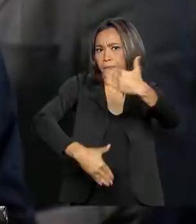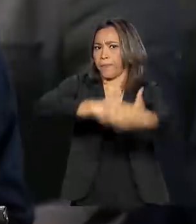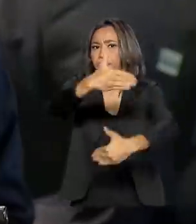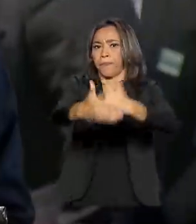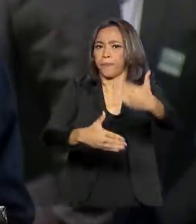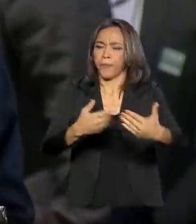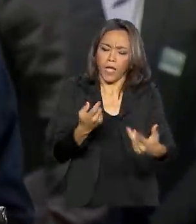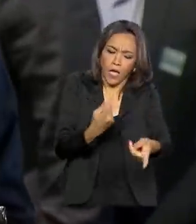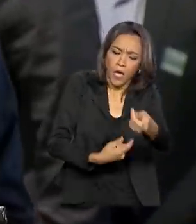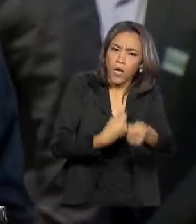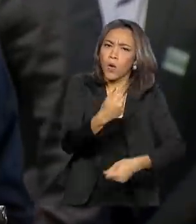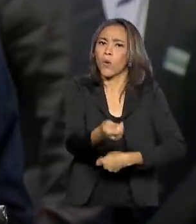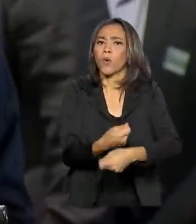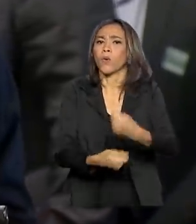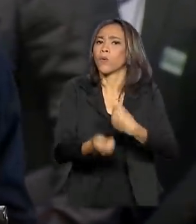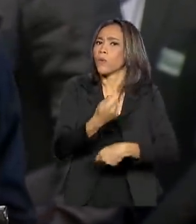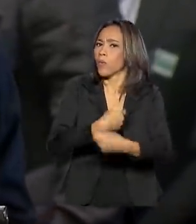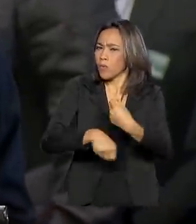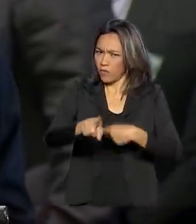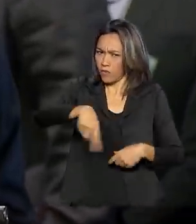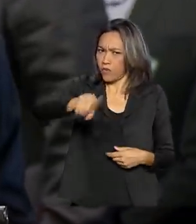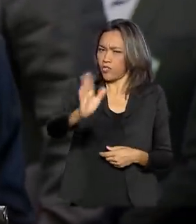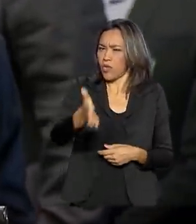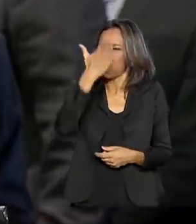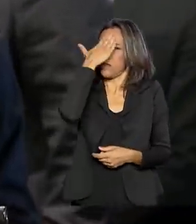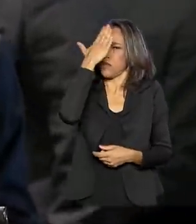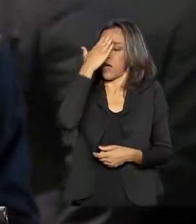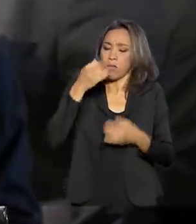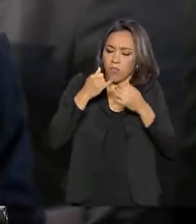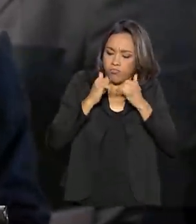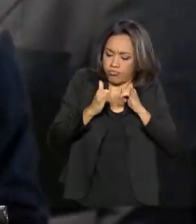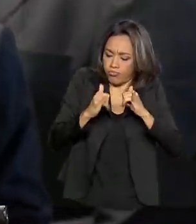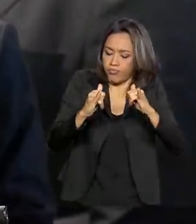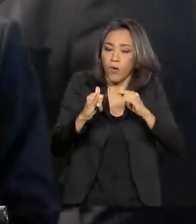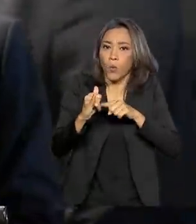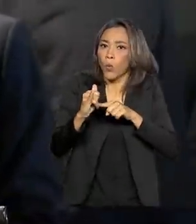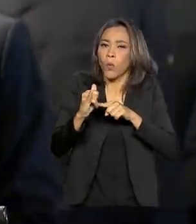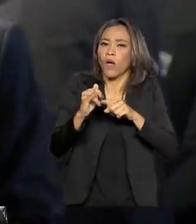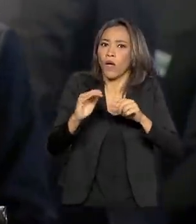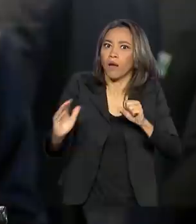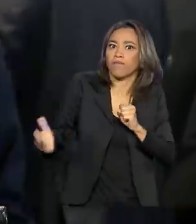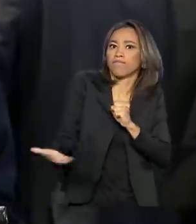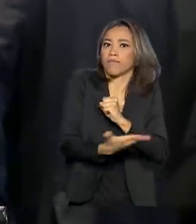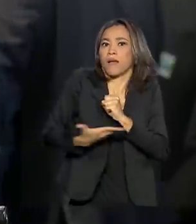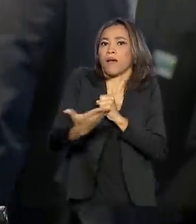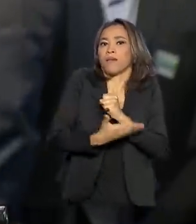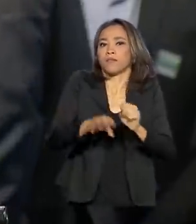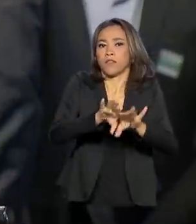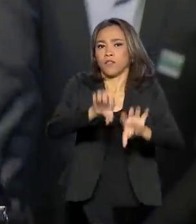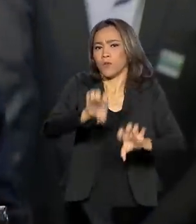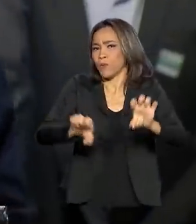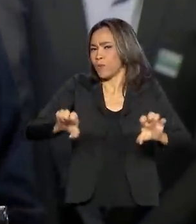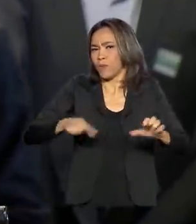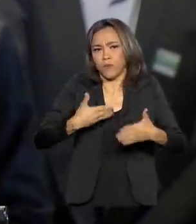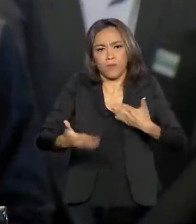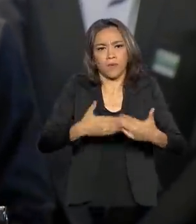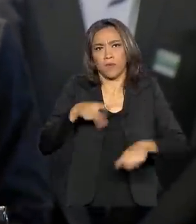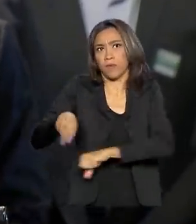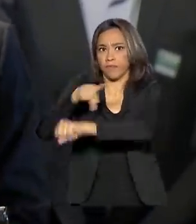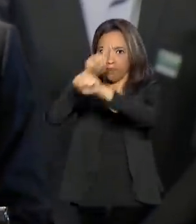econômico. Como todos nós sabemos, energia é a base da infraestrutura de qualquer país.